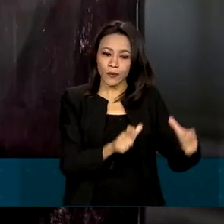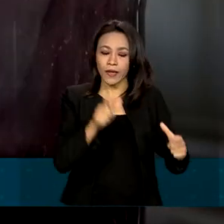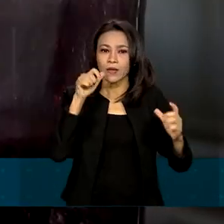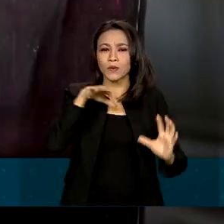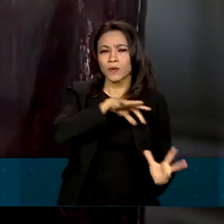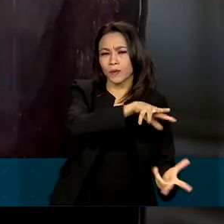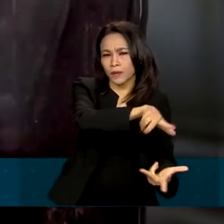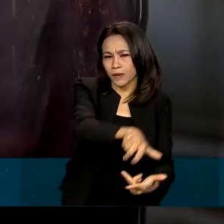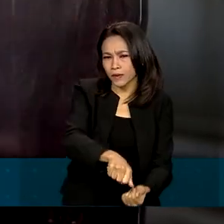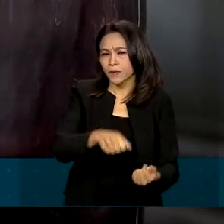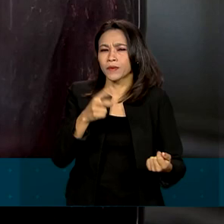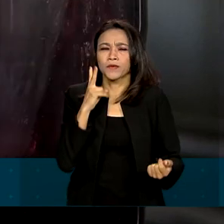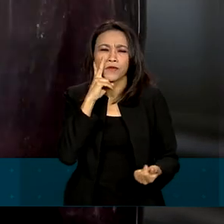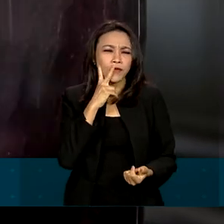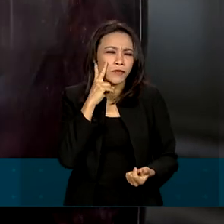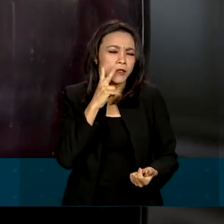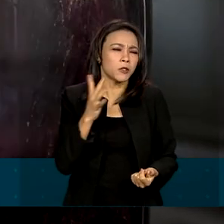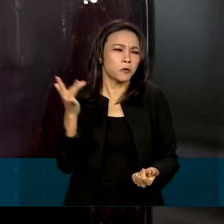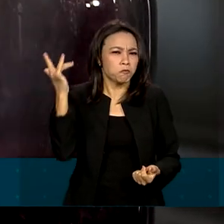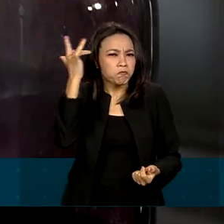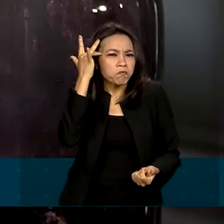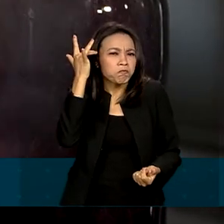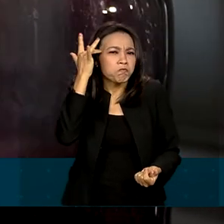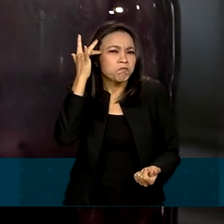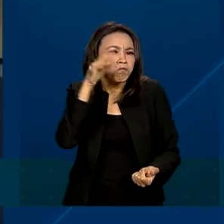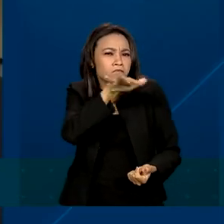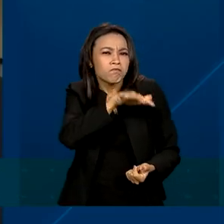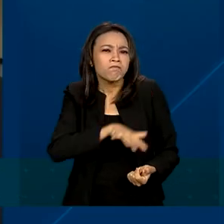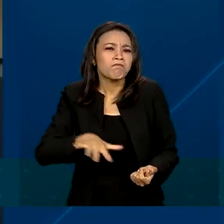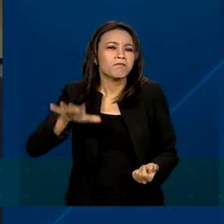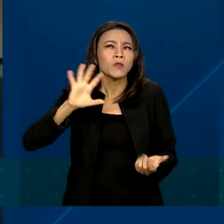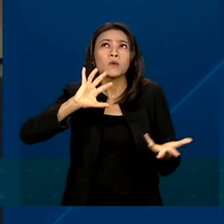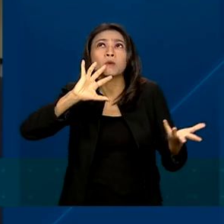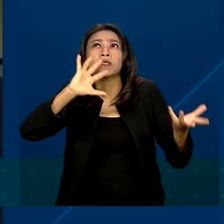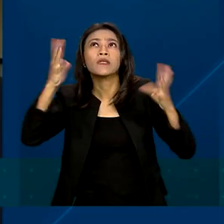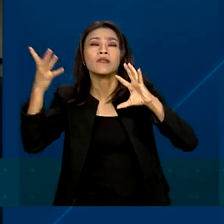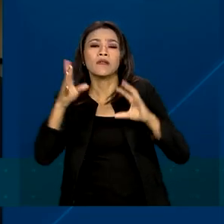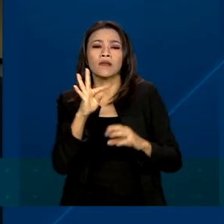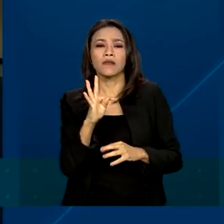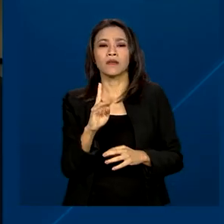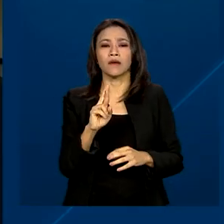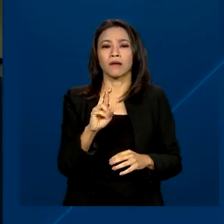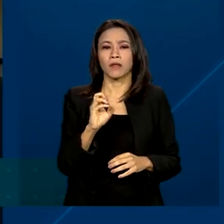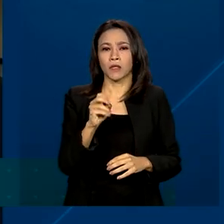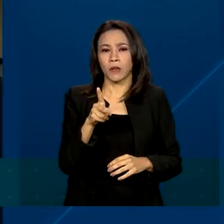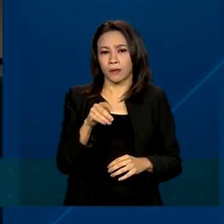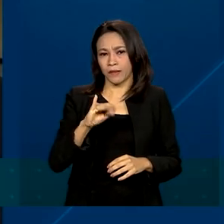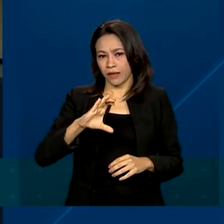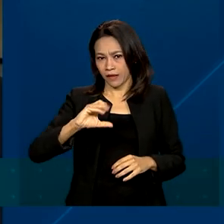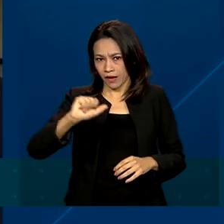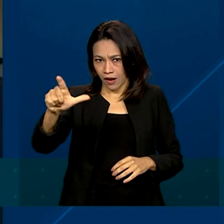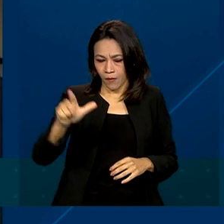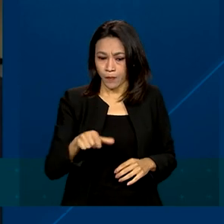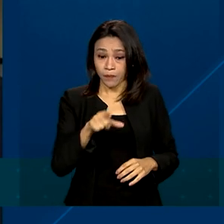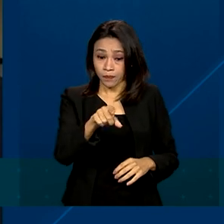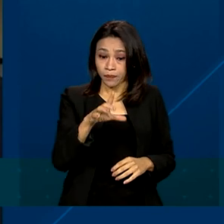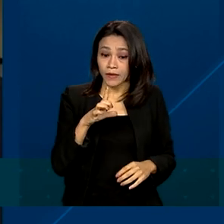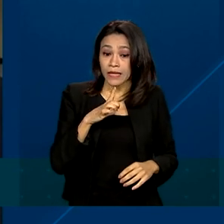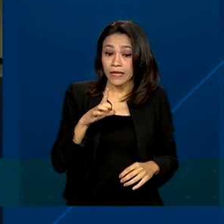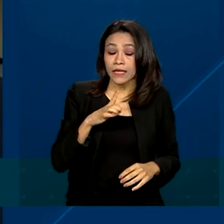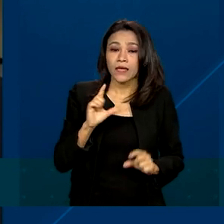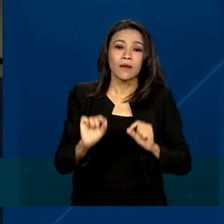produzir vinhos finos em clima tropical. O que é que o produtor ganha com isso? Ganha a